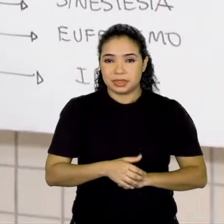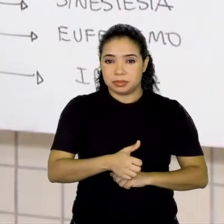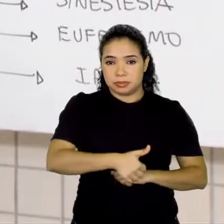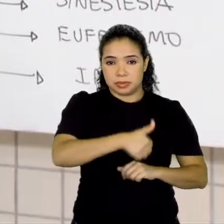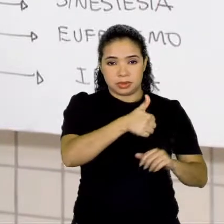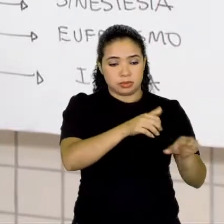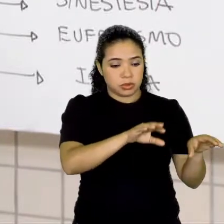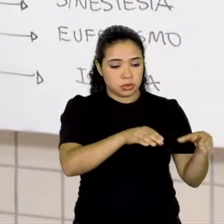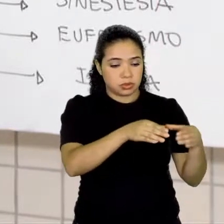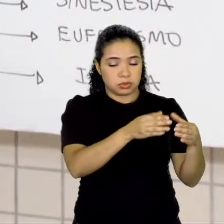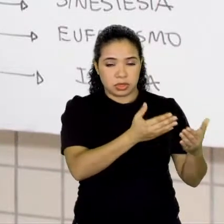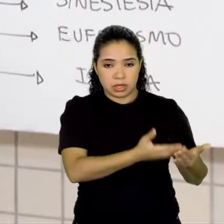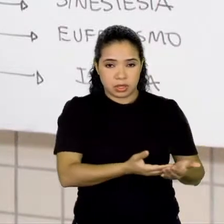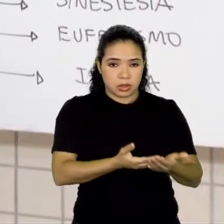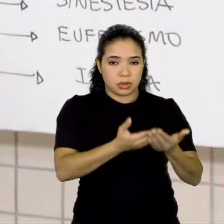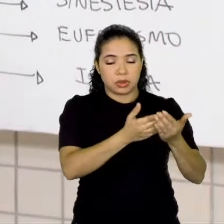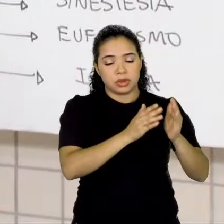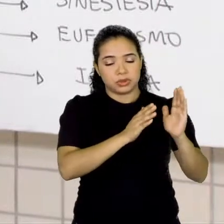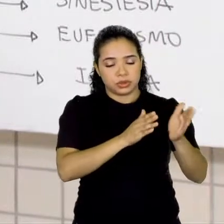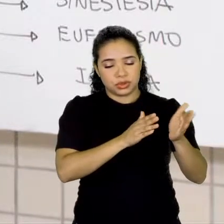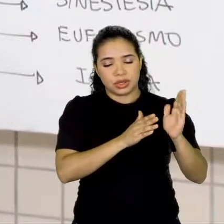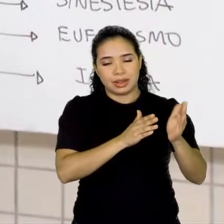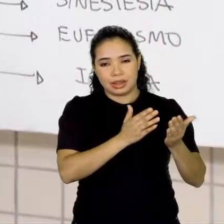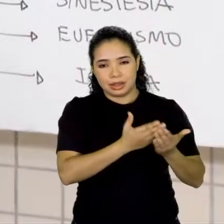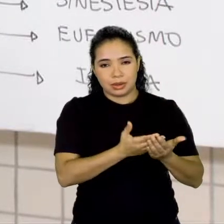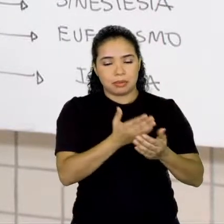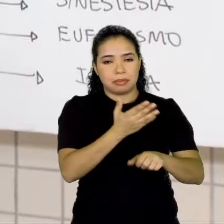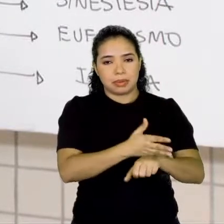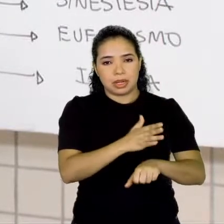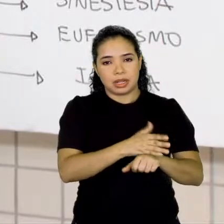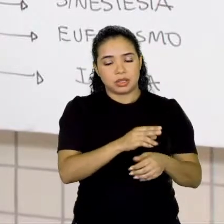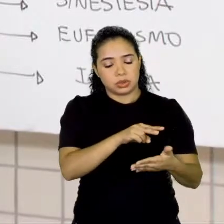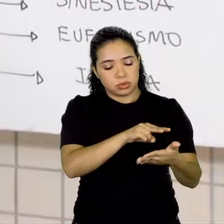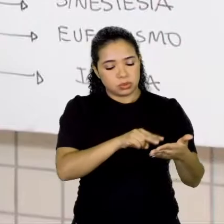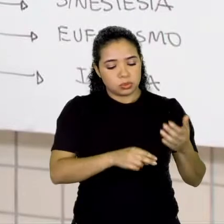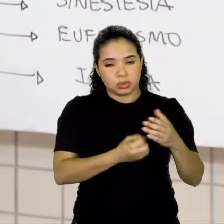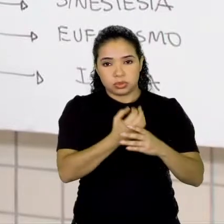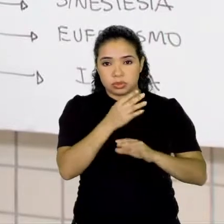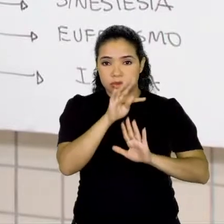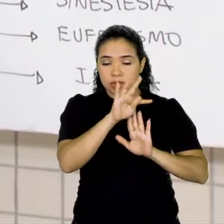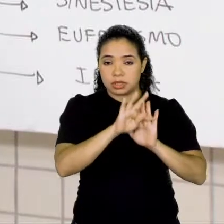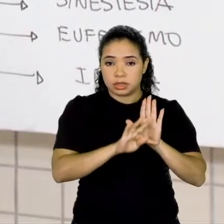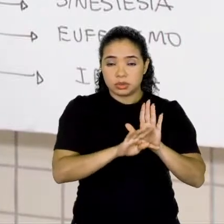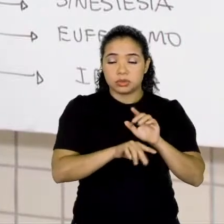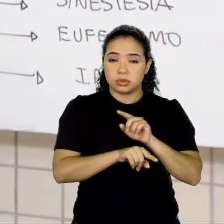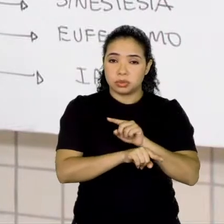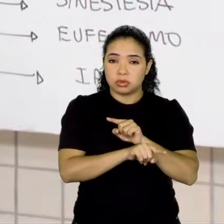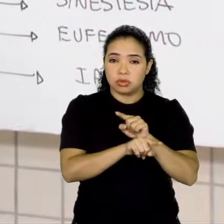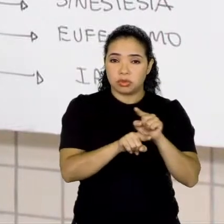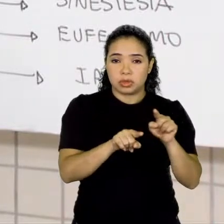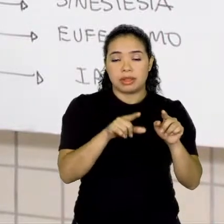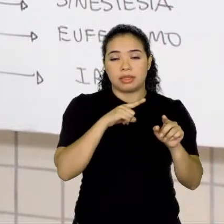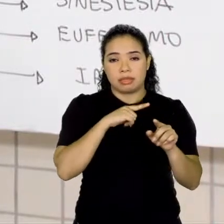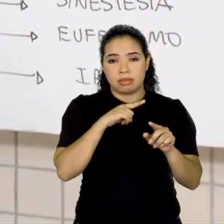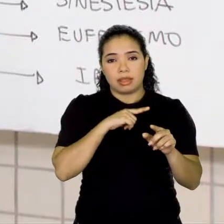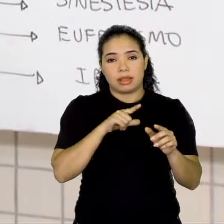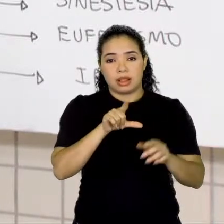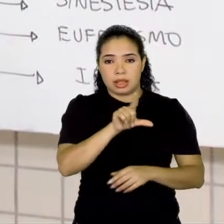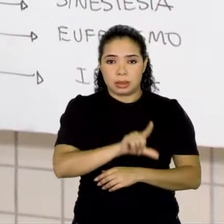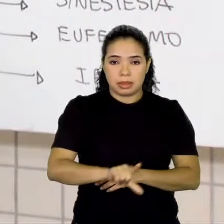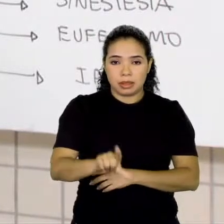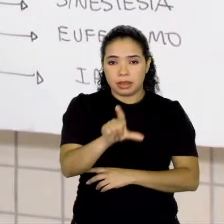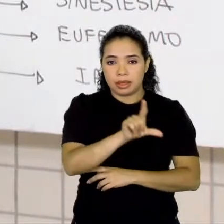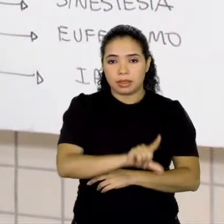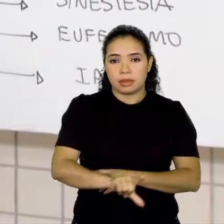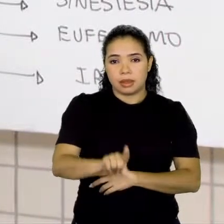de aulas já é a aula de prática de leitura e produção textual, em que vai ter a indicação literária dessa